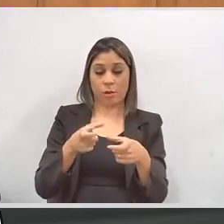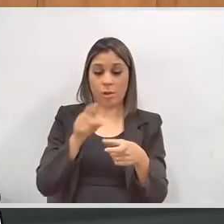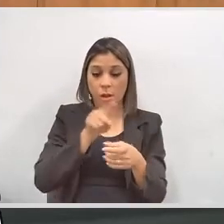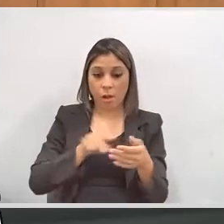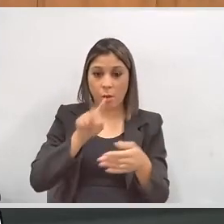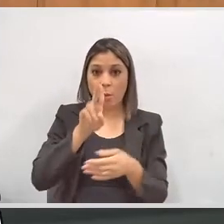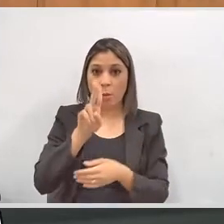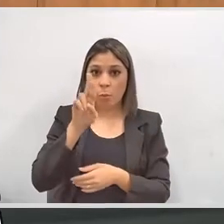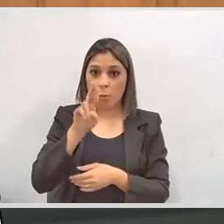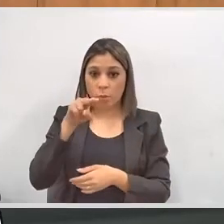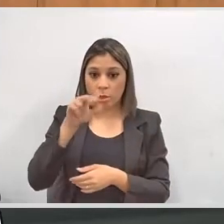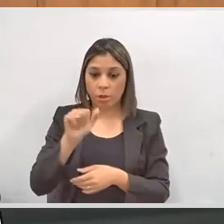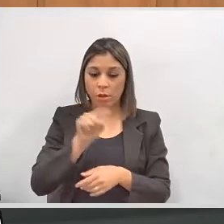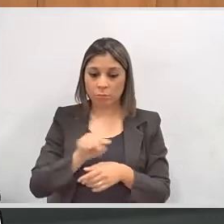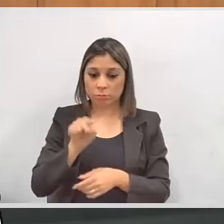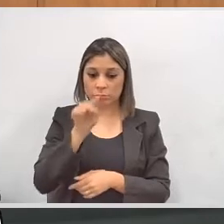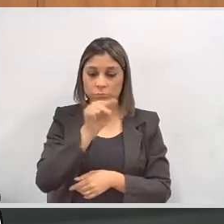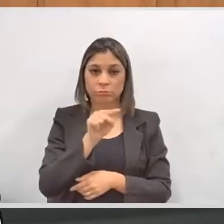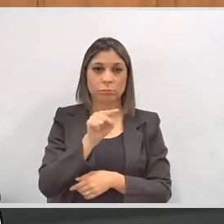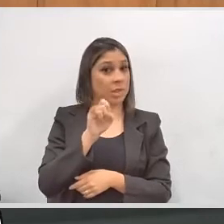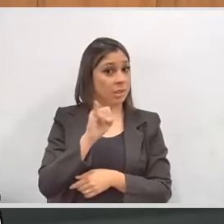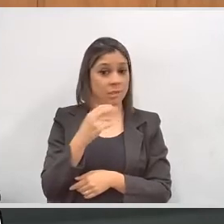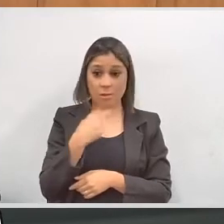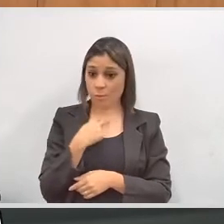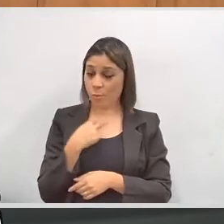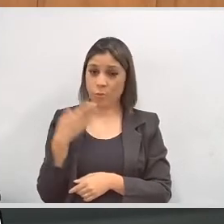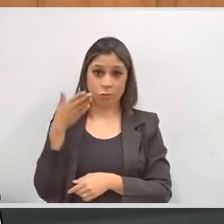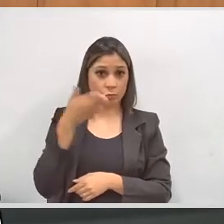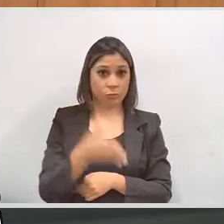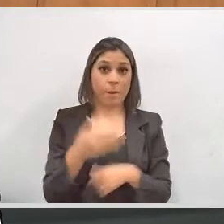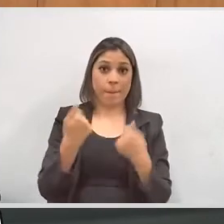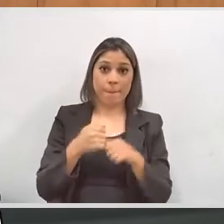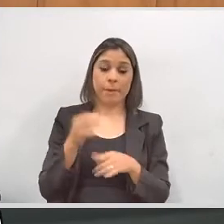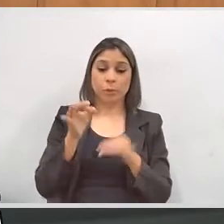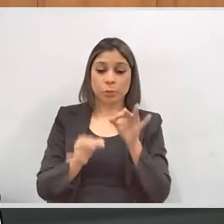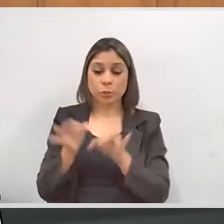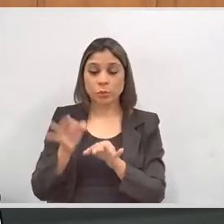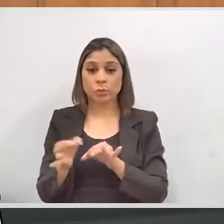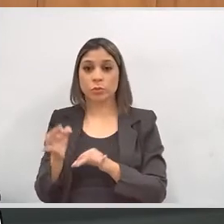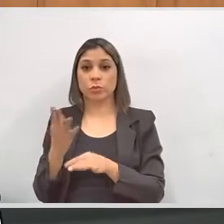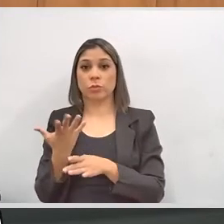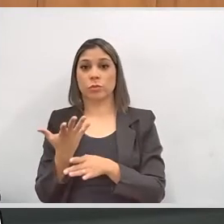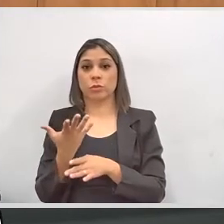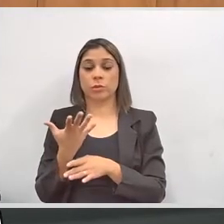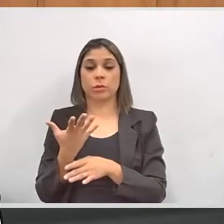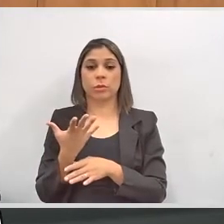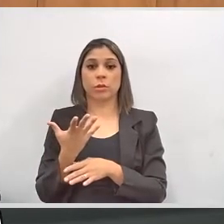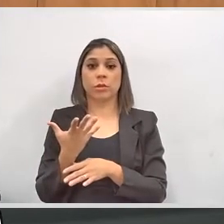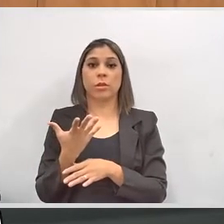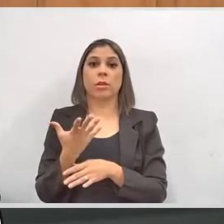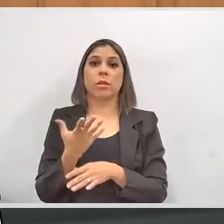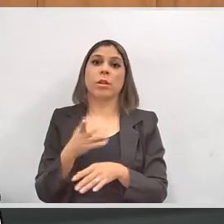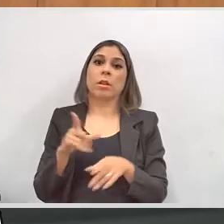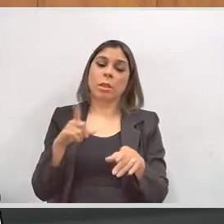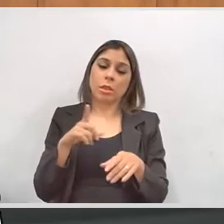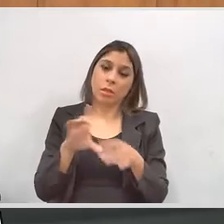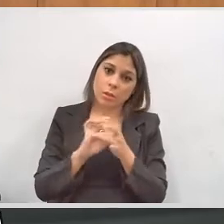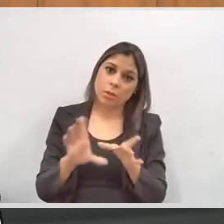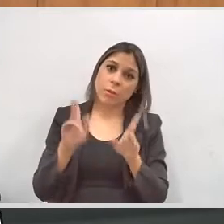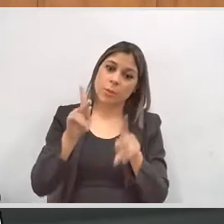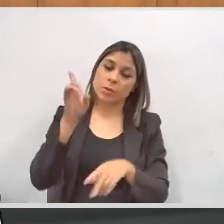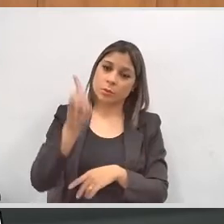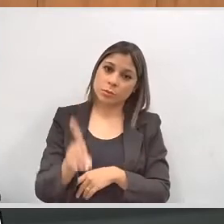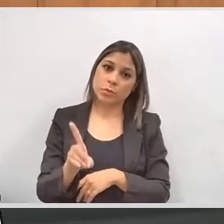da urna eletrônica, não há outro meio. se ele não puder comparecer, ele terá que justificar a sua ausência e, inclusive, ter aqueles